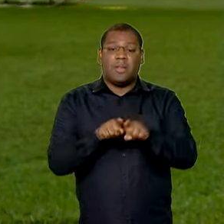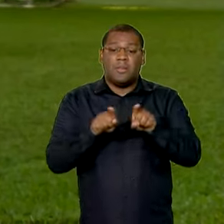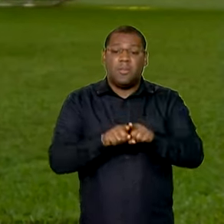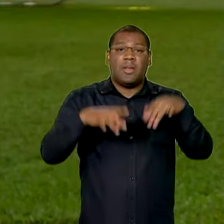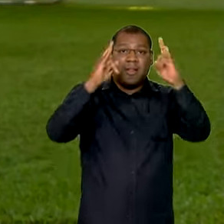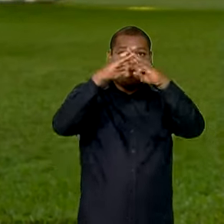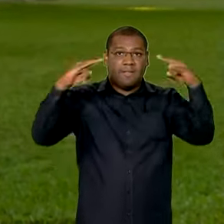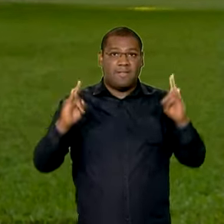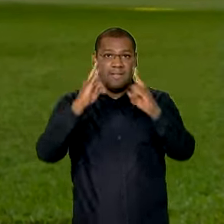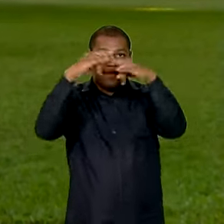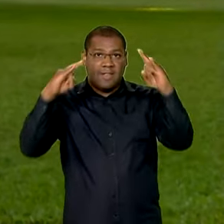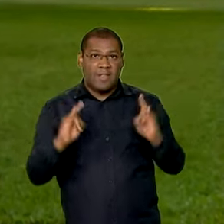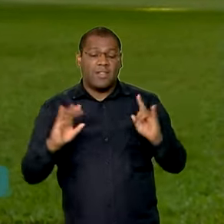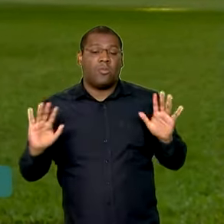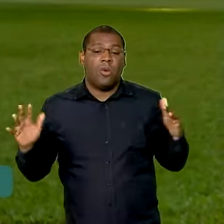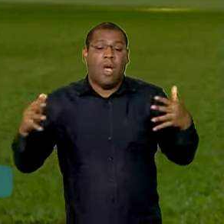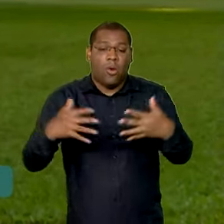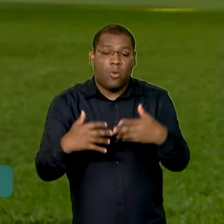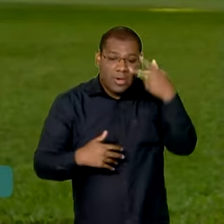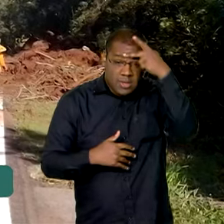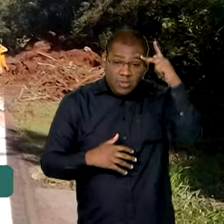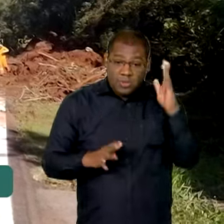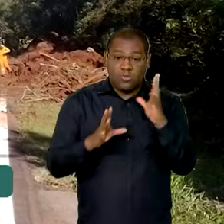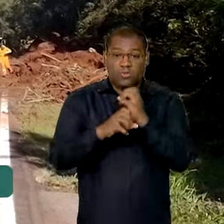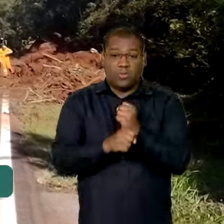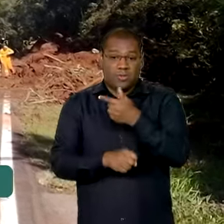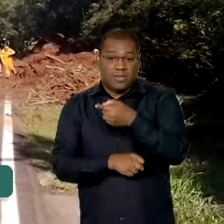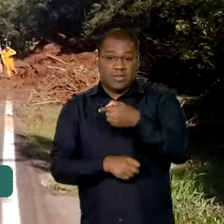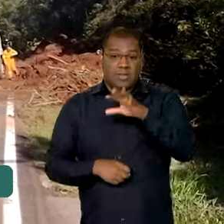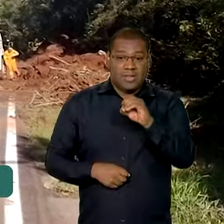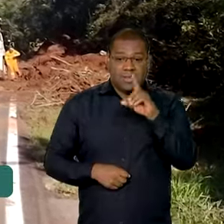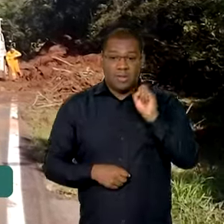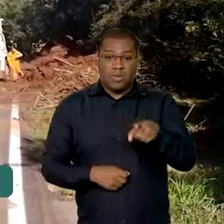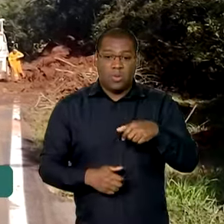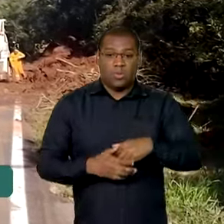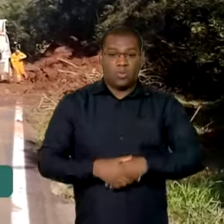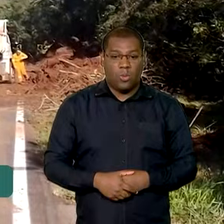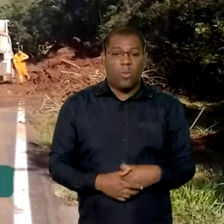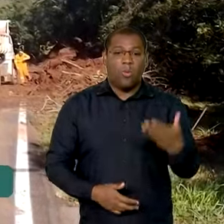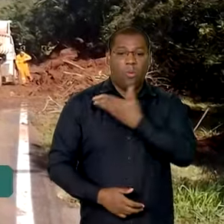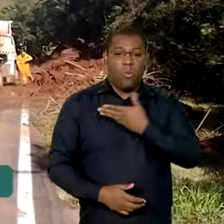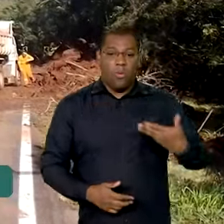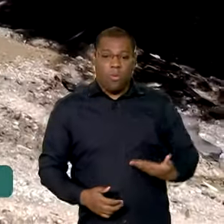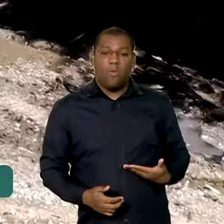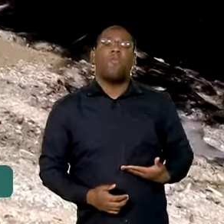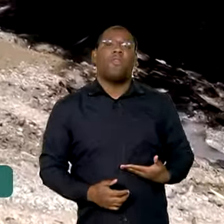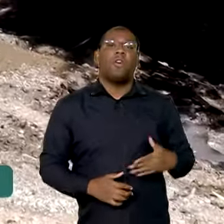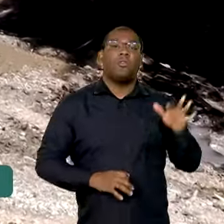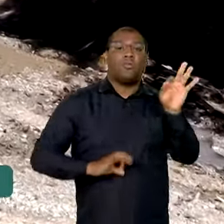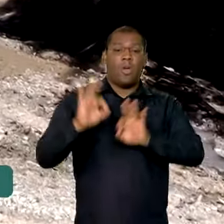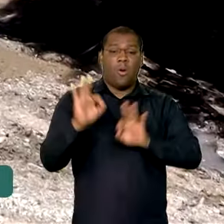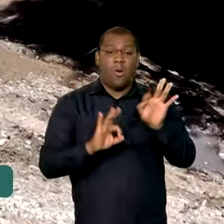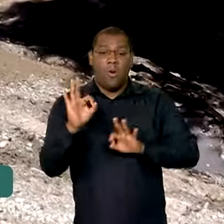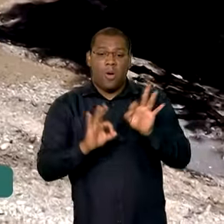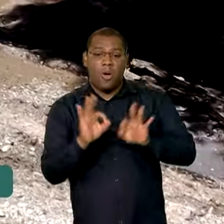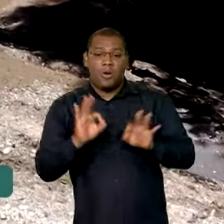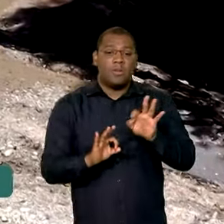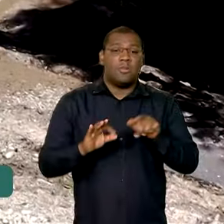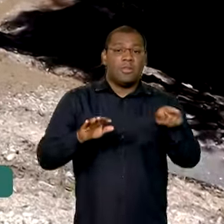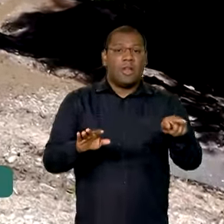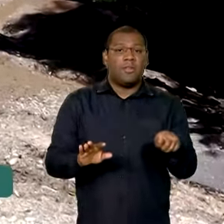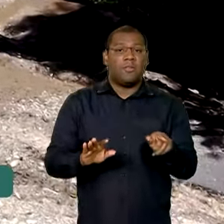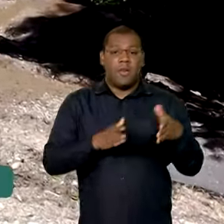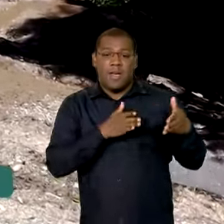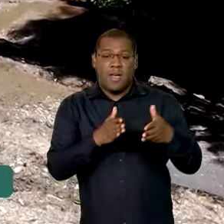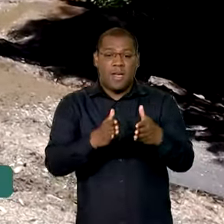mais de 70 mil pessoas aqui no estado. O governo também vem atuando para desbloquear estradas. Até o momento,